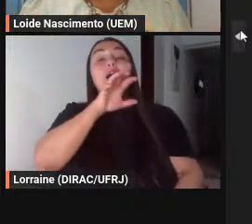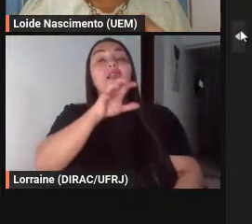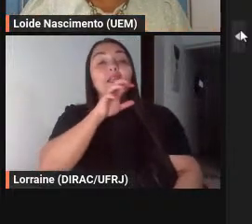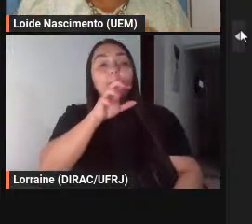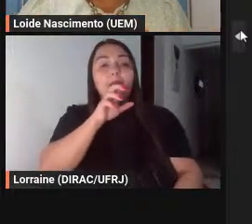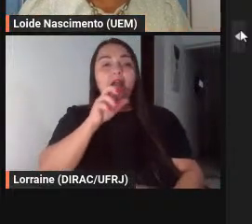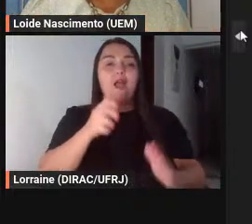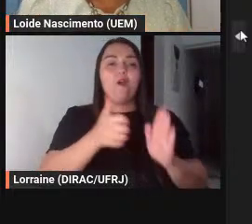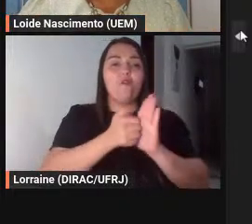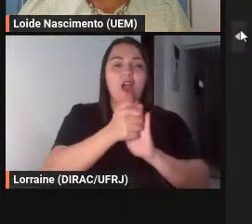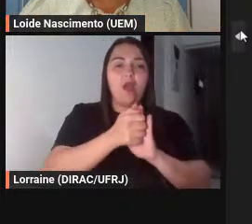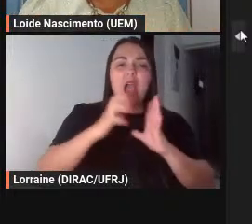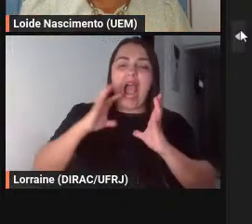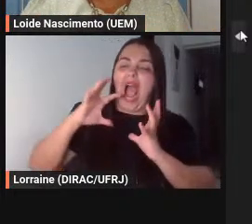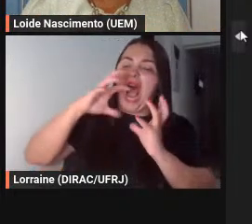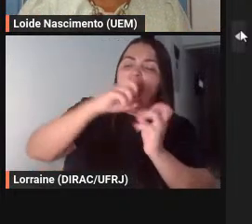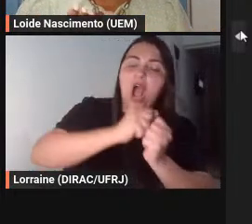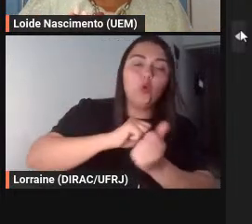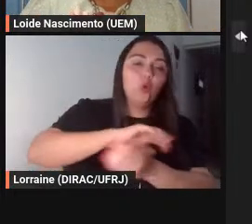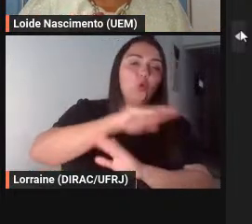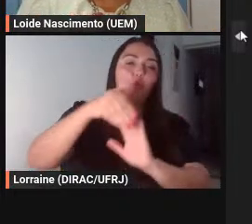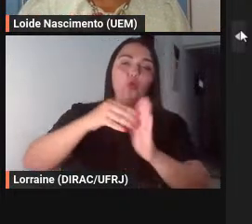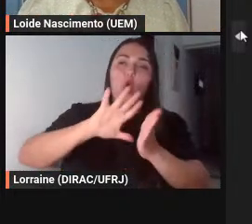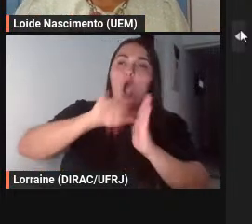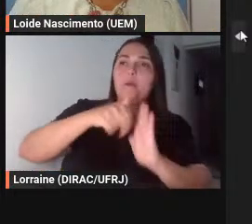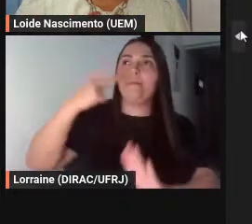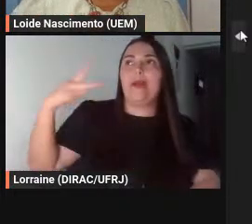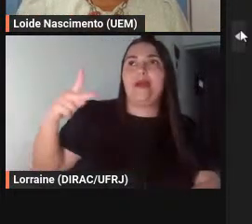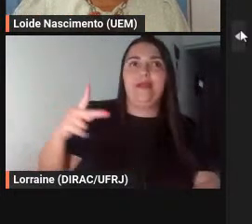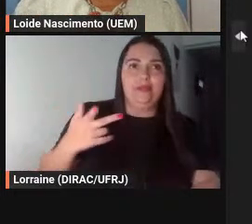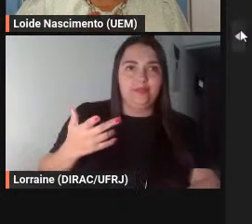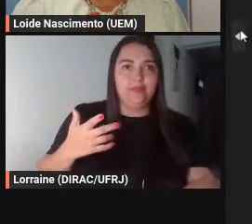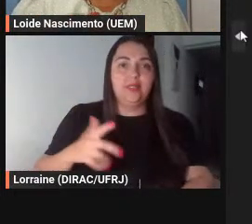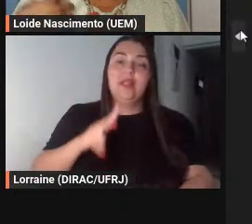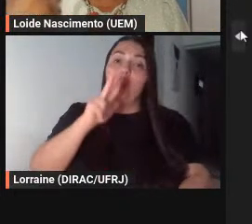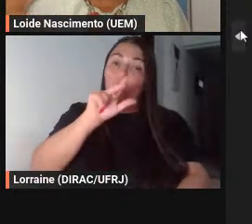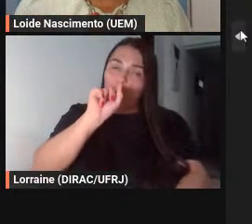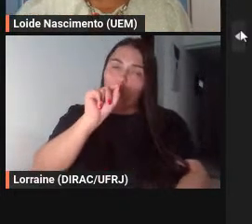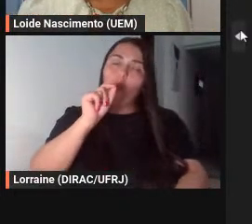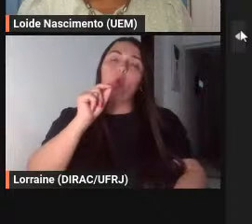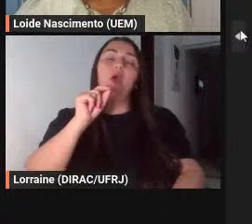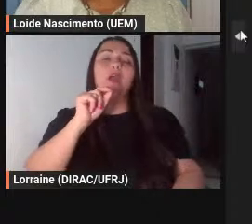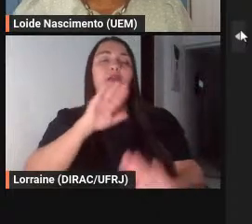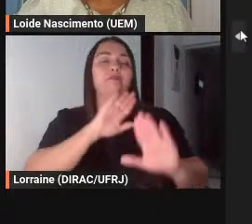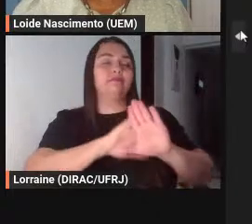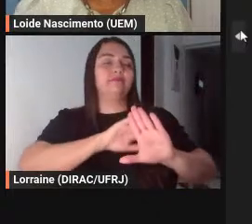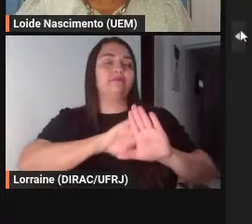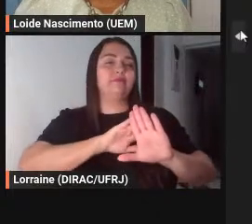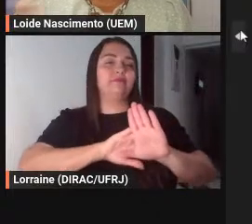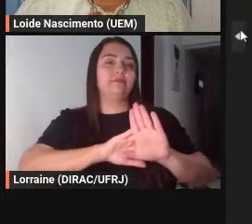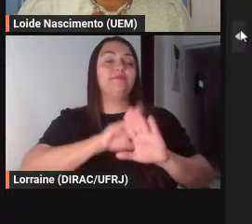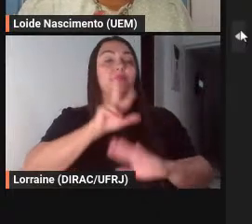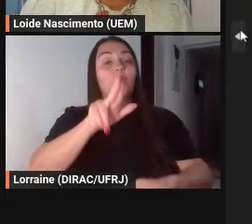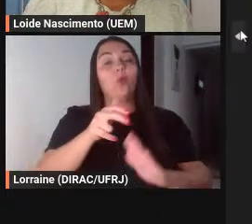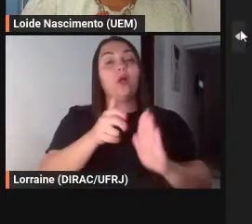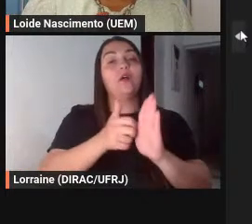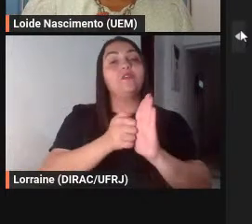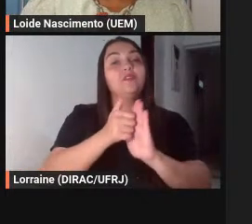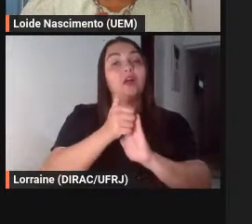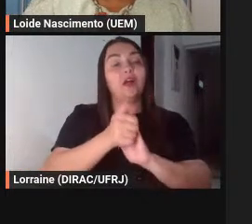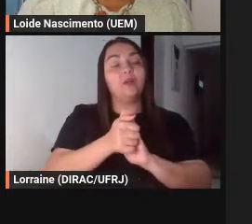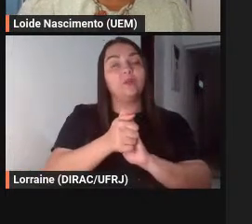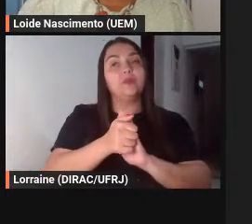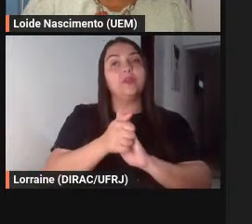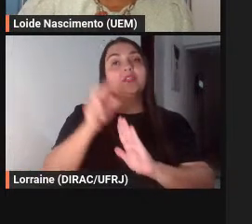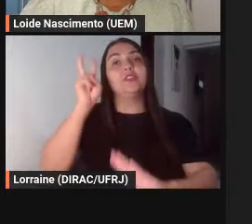tudo para ele então aqui existe uma referência indireta aquela fábula da parte do leão né então